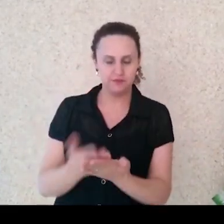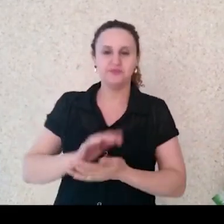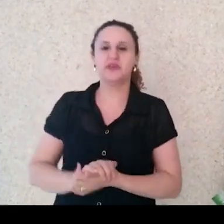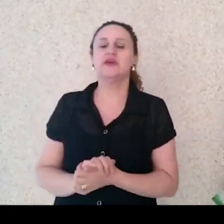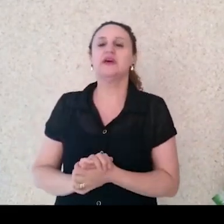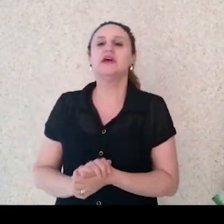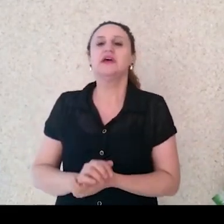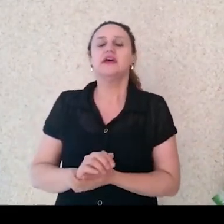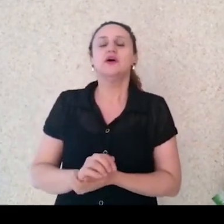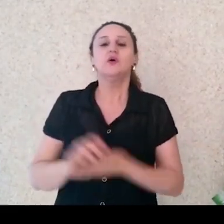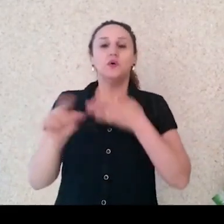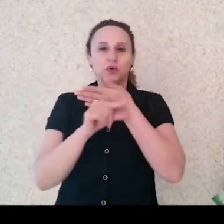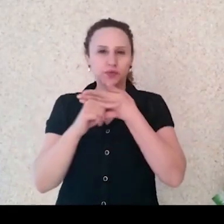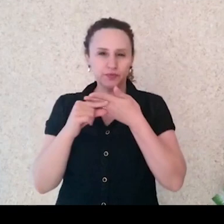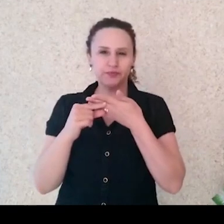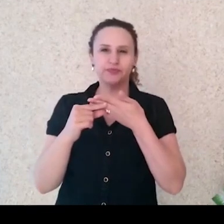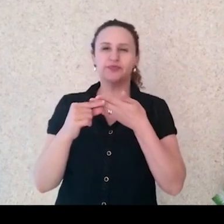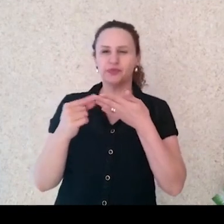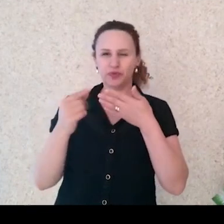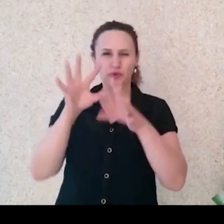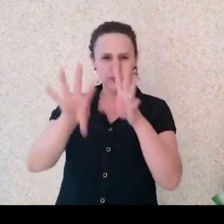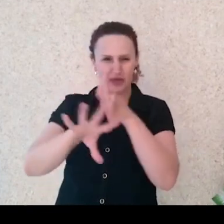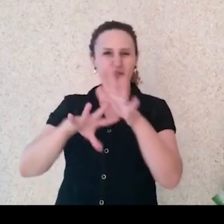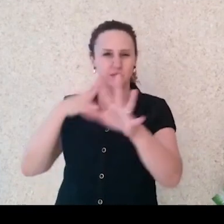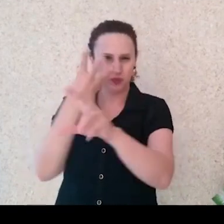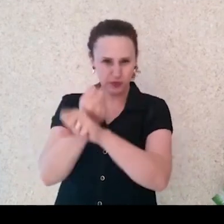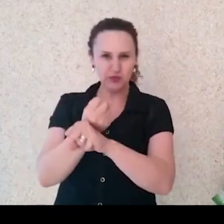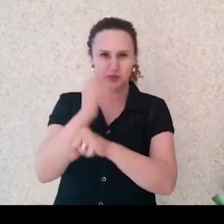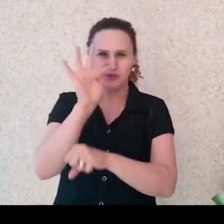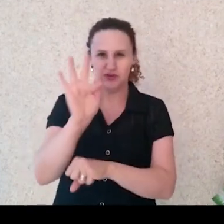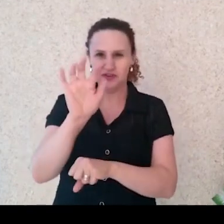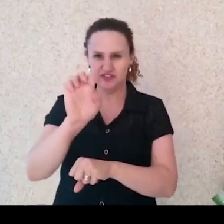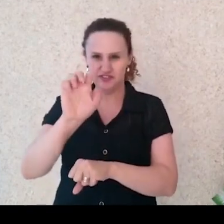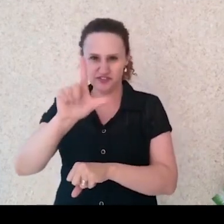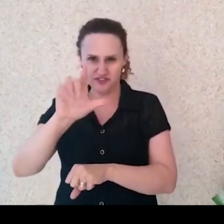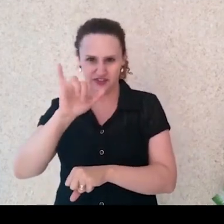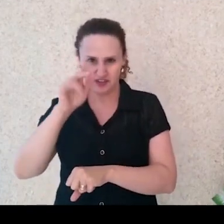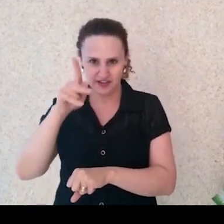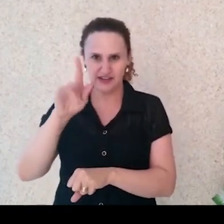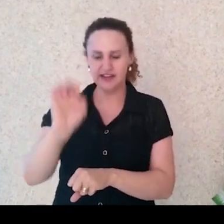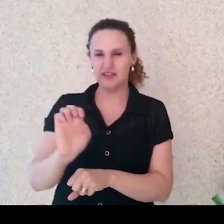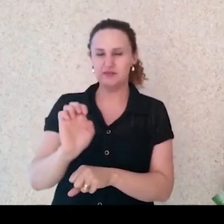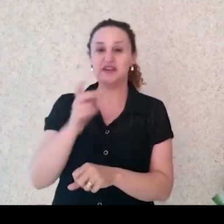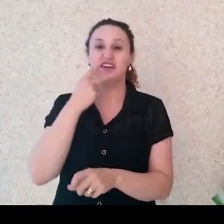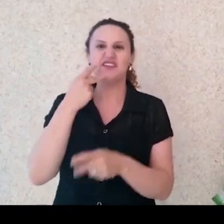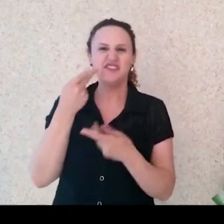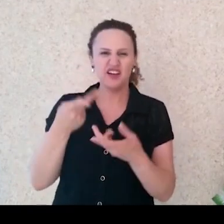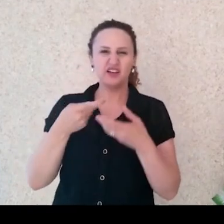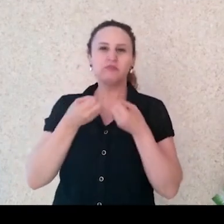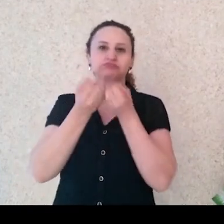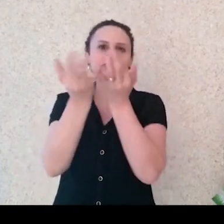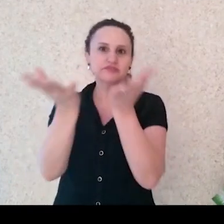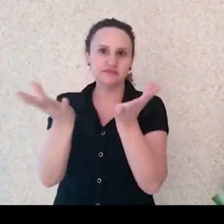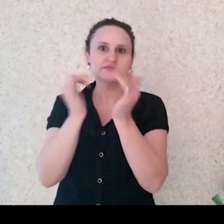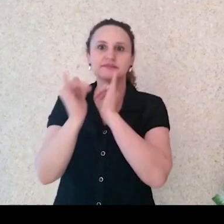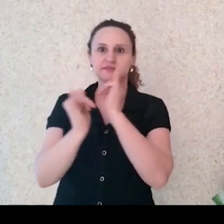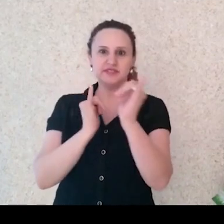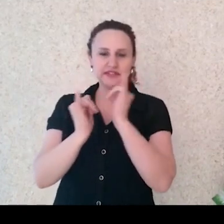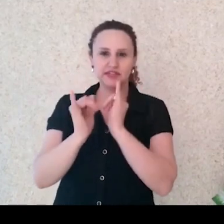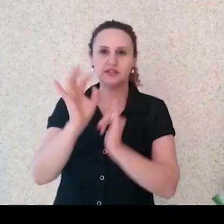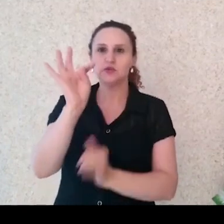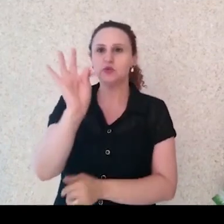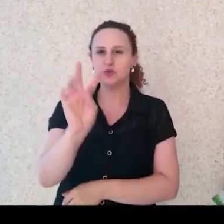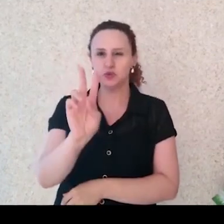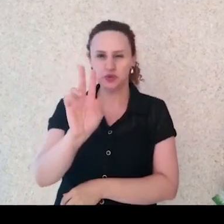O Felipe Neto, que é um campeão de seguidores na internet, ele largou a seguinte treta no Twitter.